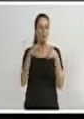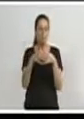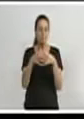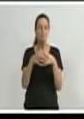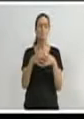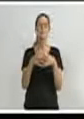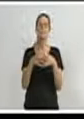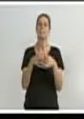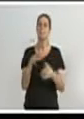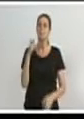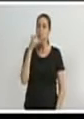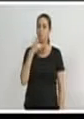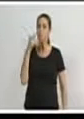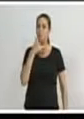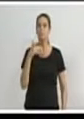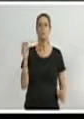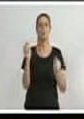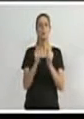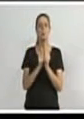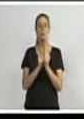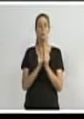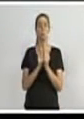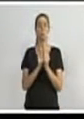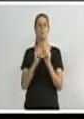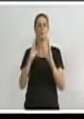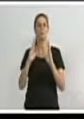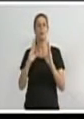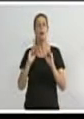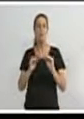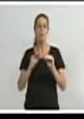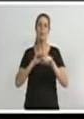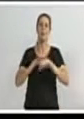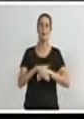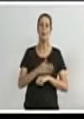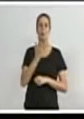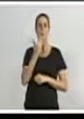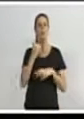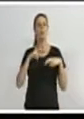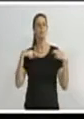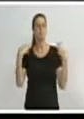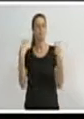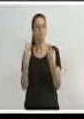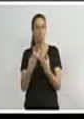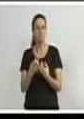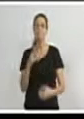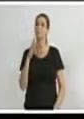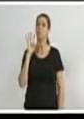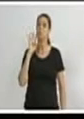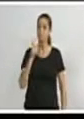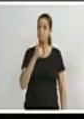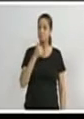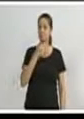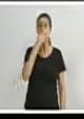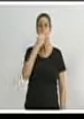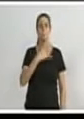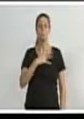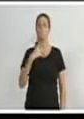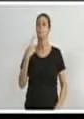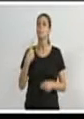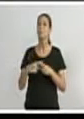Aquele delicioso jantar com a família. É muito bom. A gente poderia estar junto com a família em primeiro lugar.